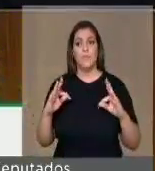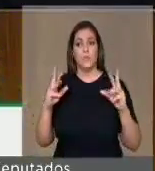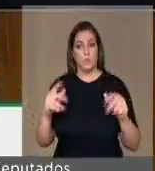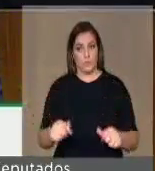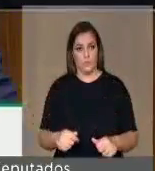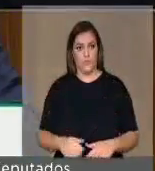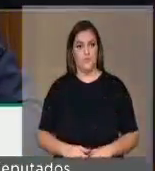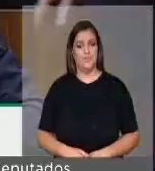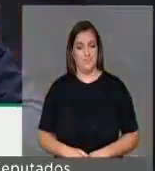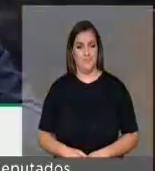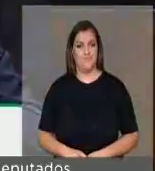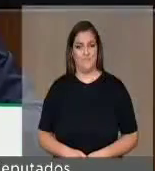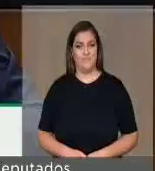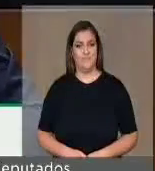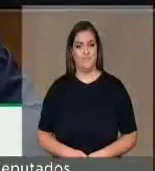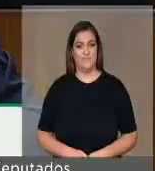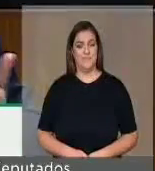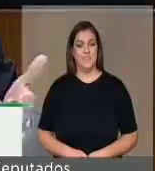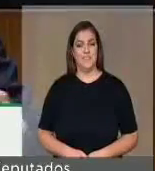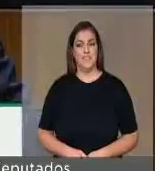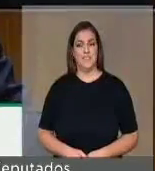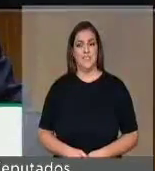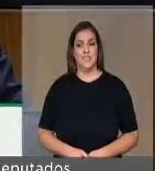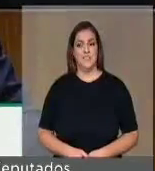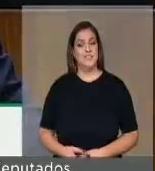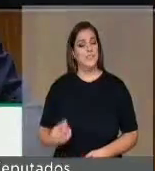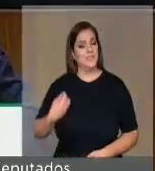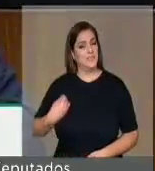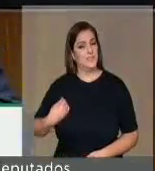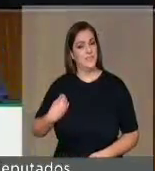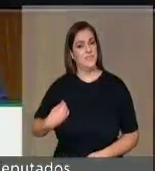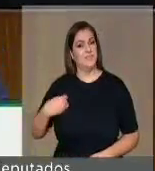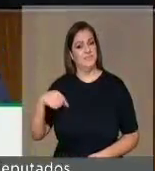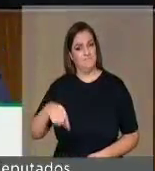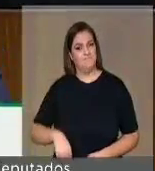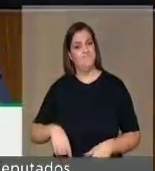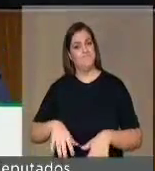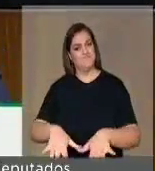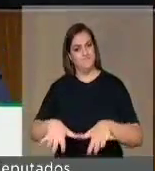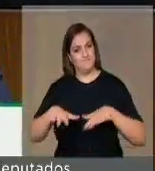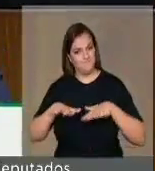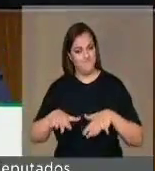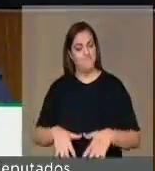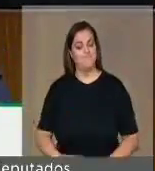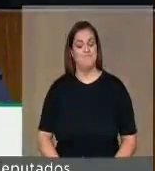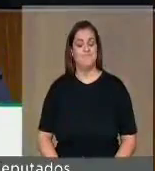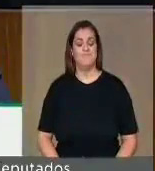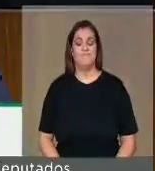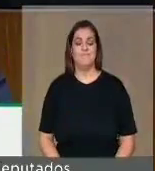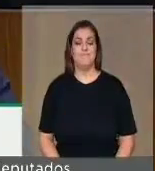os que participam desta